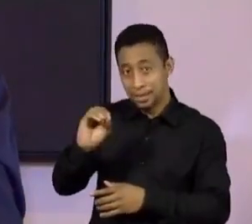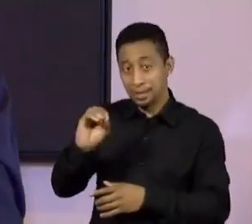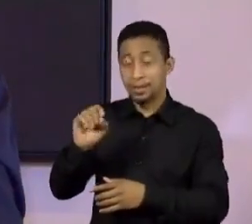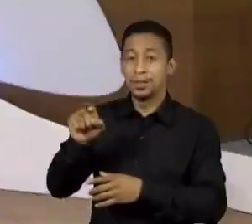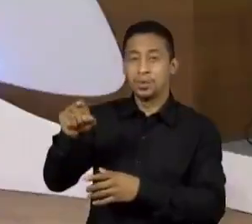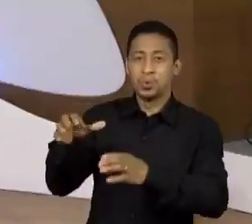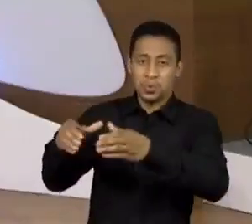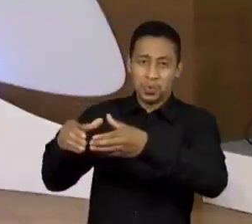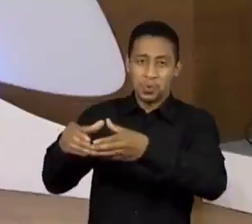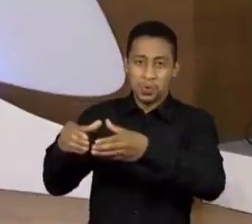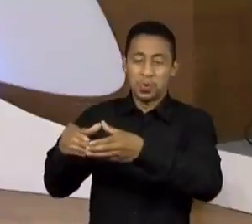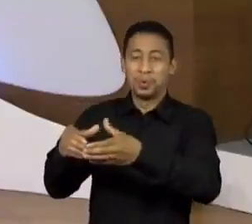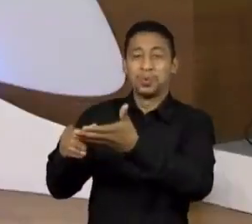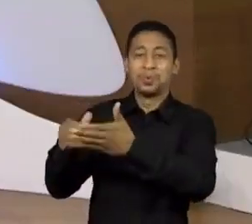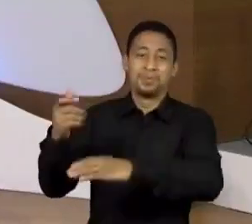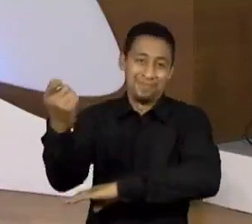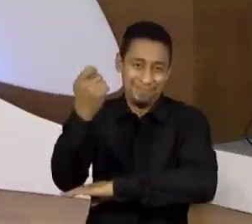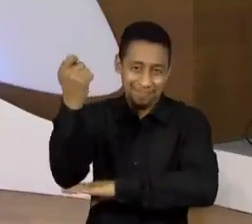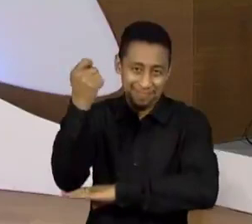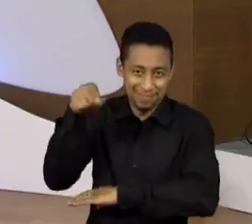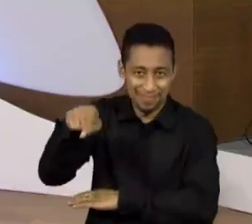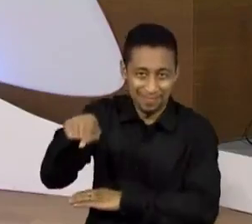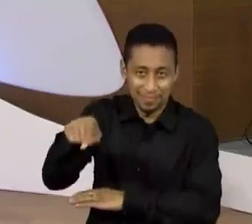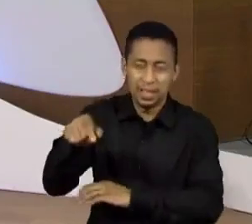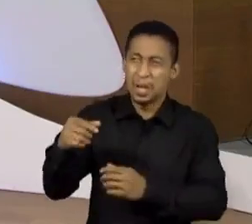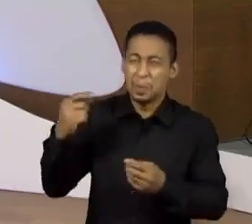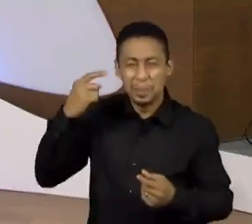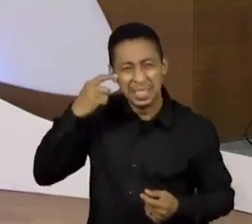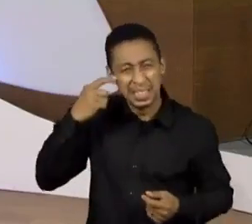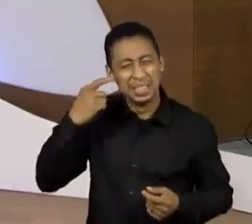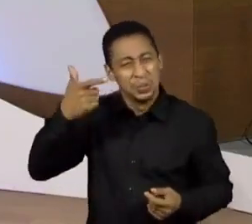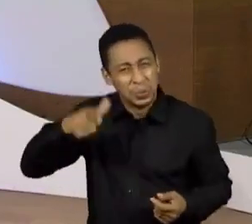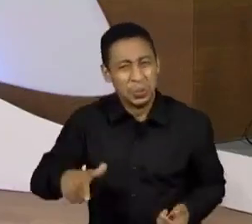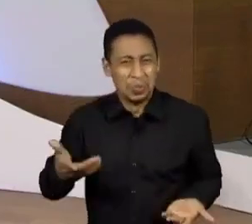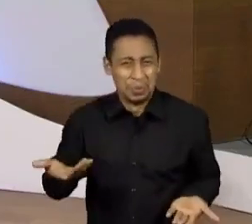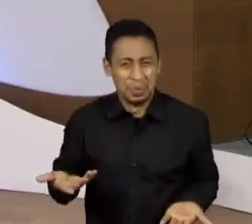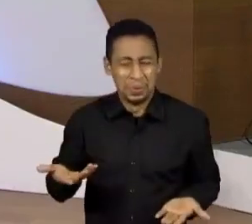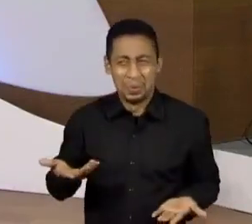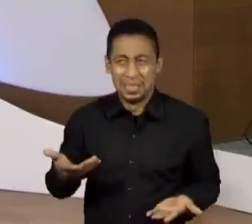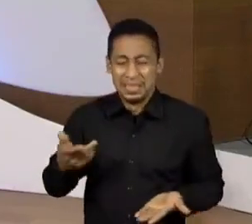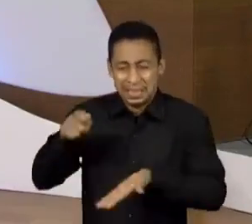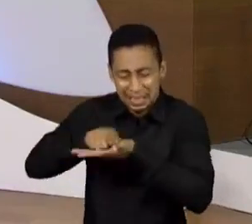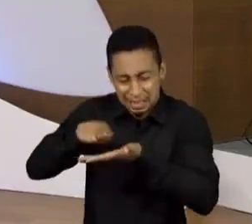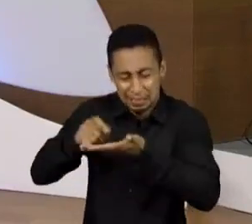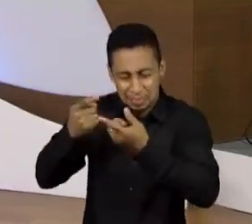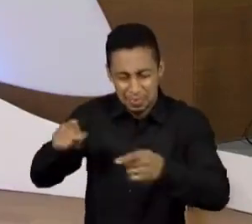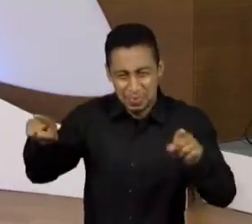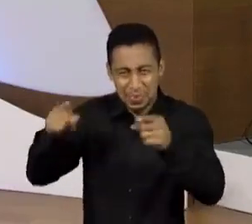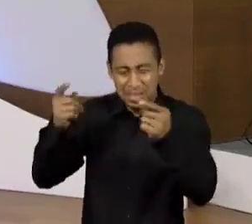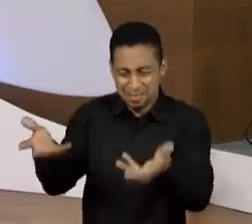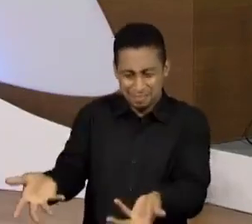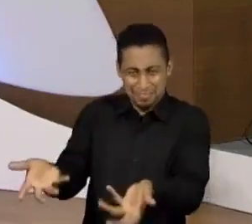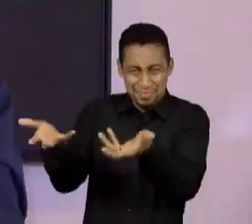contra o enredo, falei, por fazer enredo, exaltação, vou bolar outra